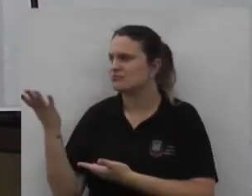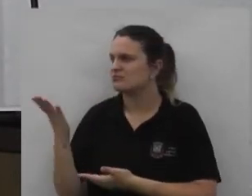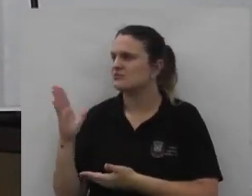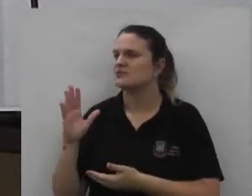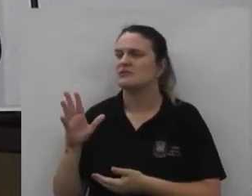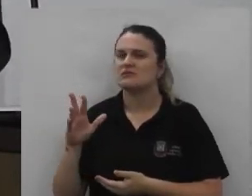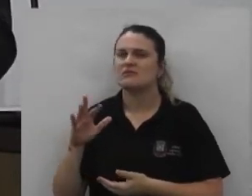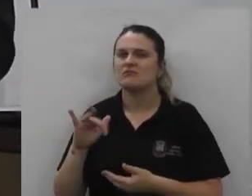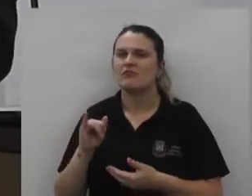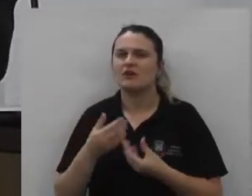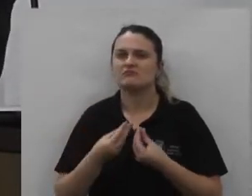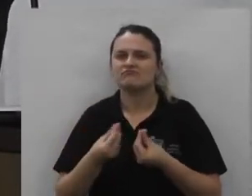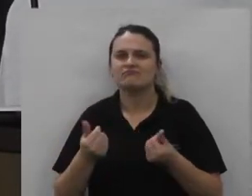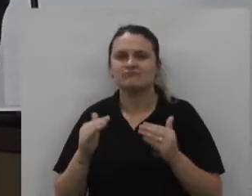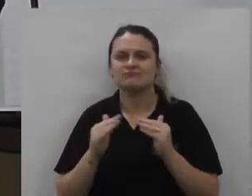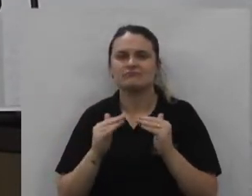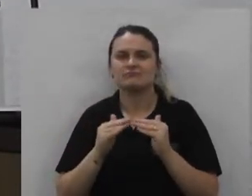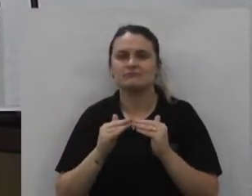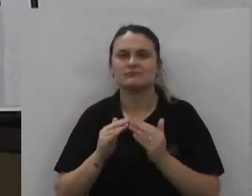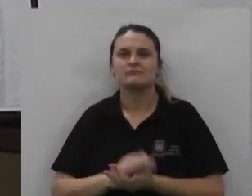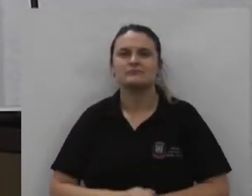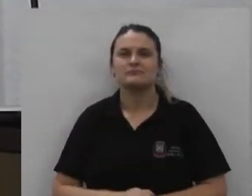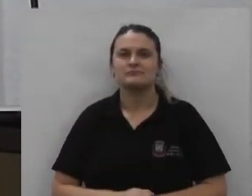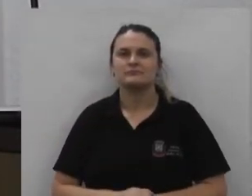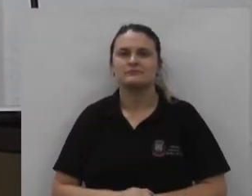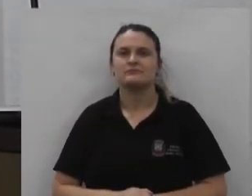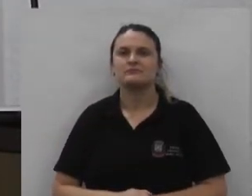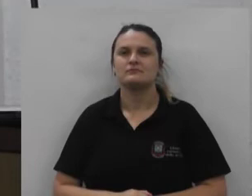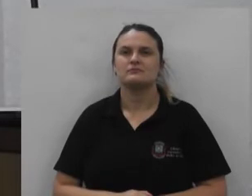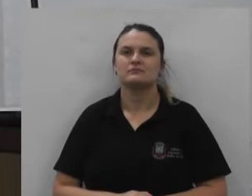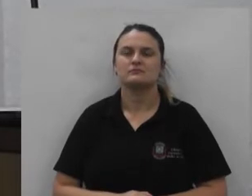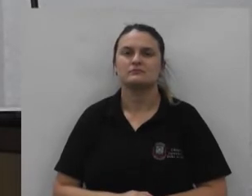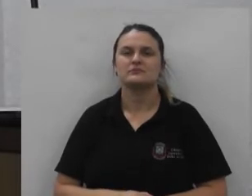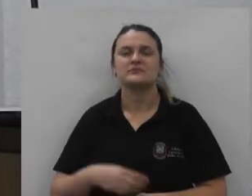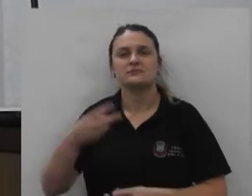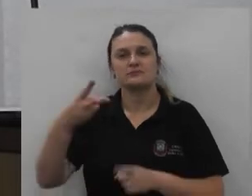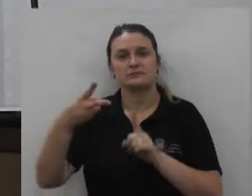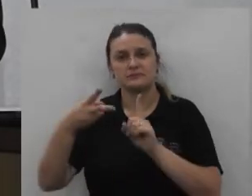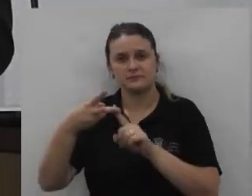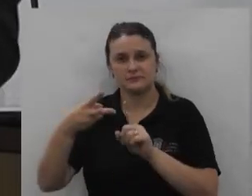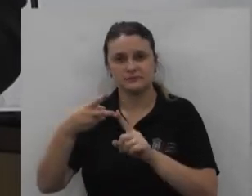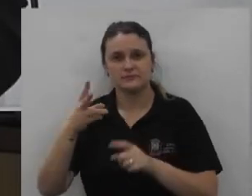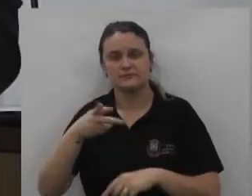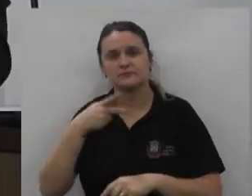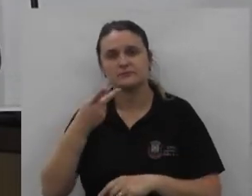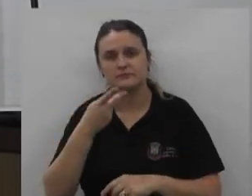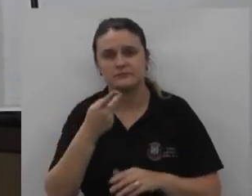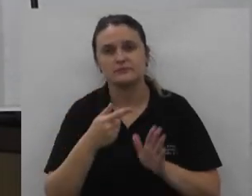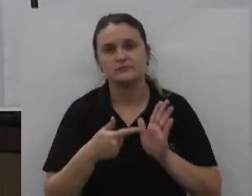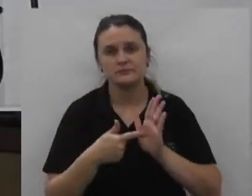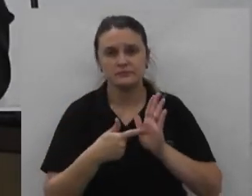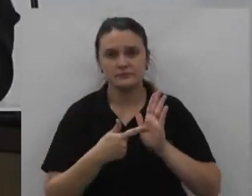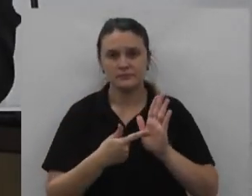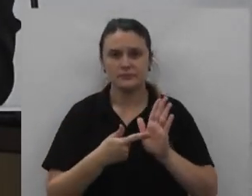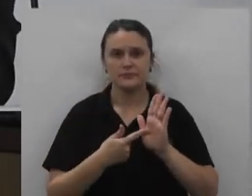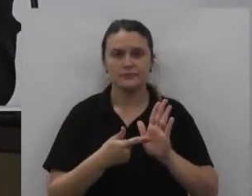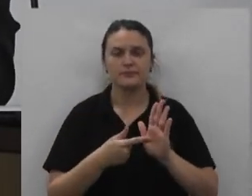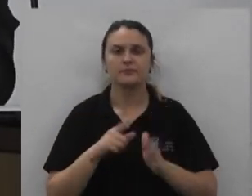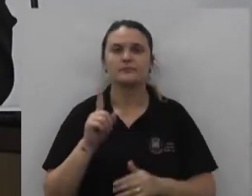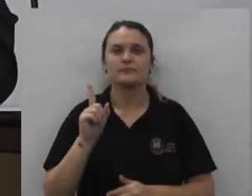serão sensíveis a essa solicitação o segundo tópico que eu tenho a apresentar aqui